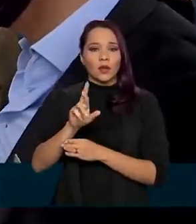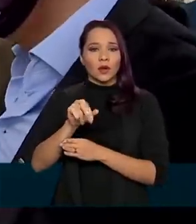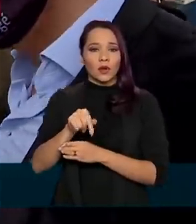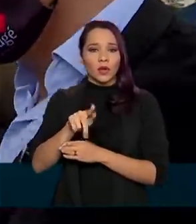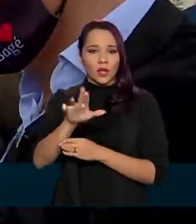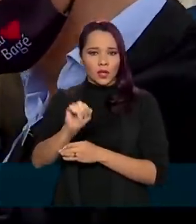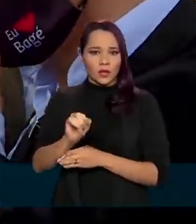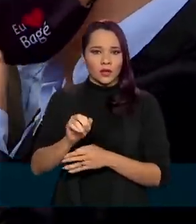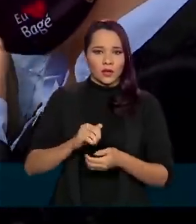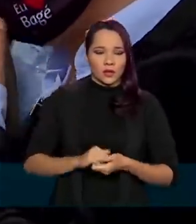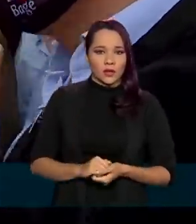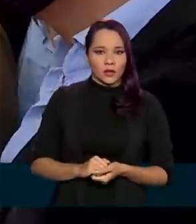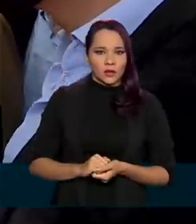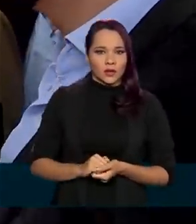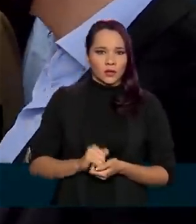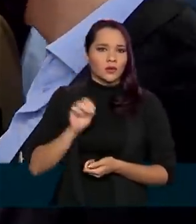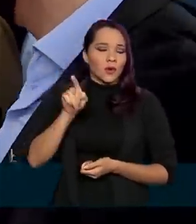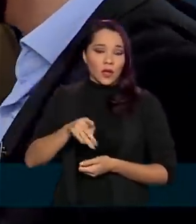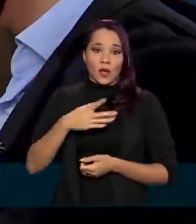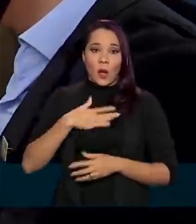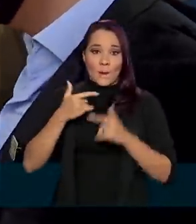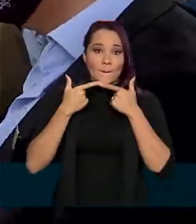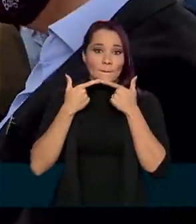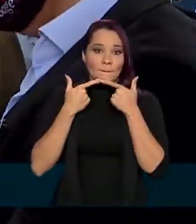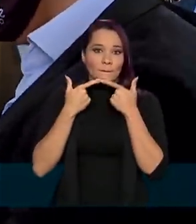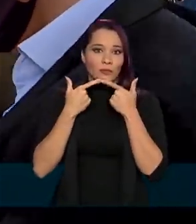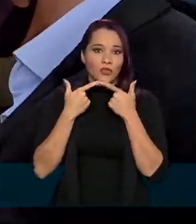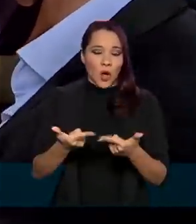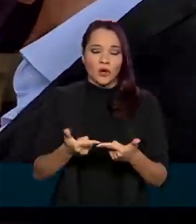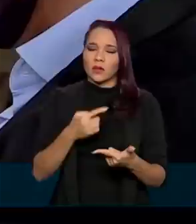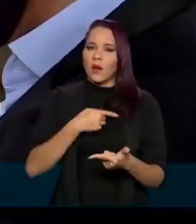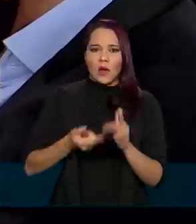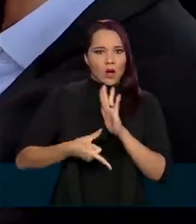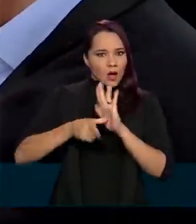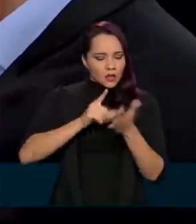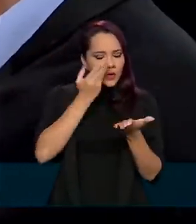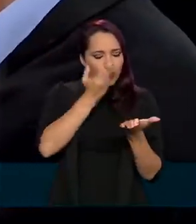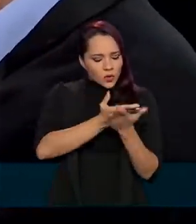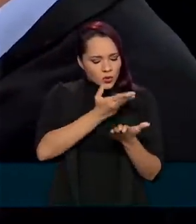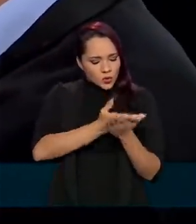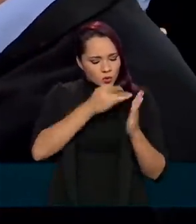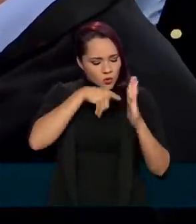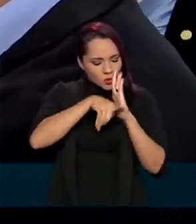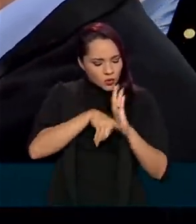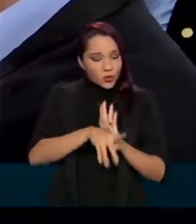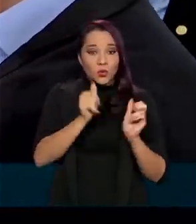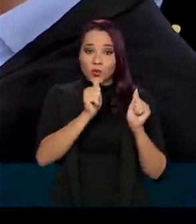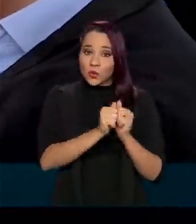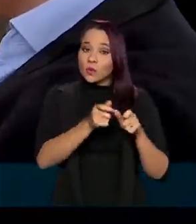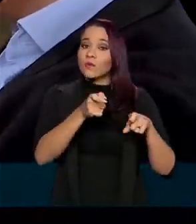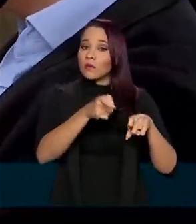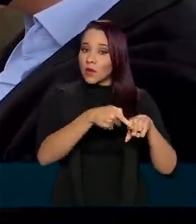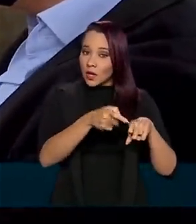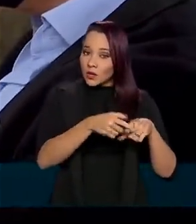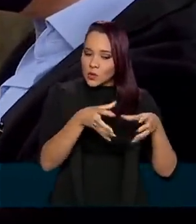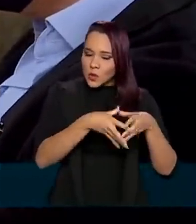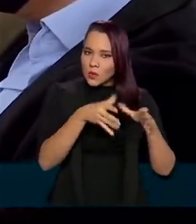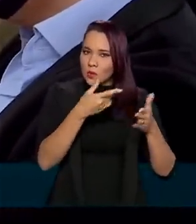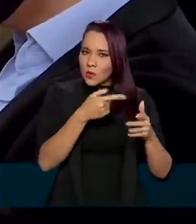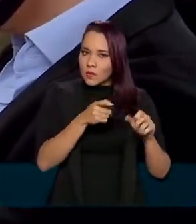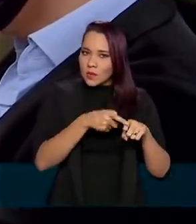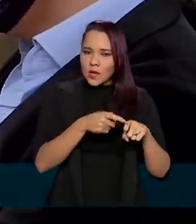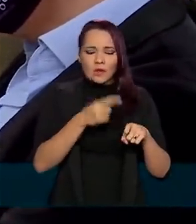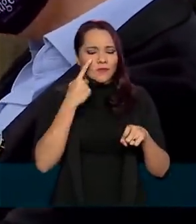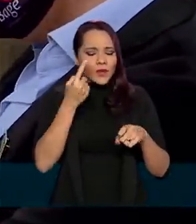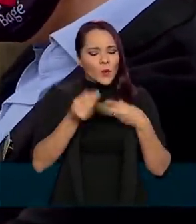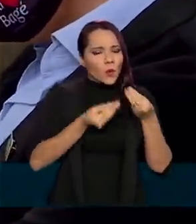saber do cavalo de Bagé? Não é que eu apostei, eu estudei a questão junto com médicos, via como